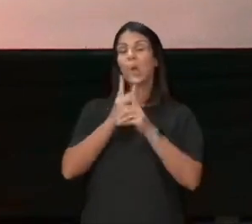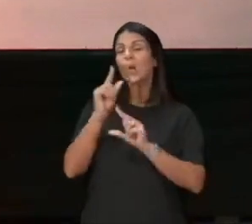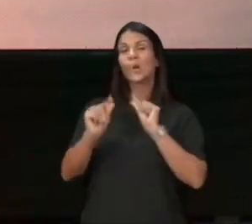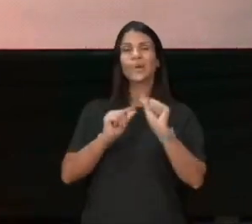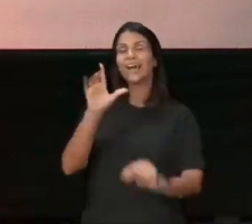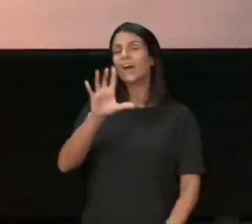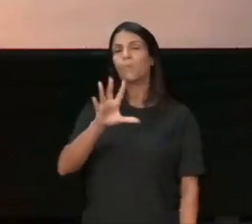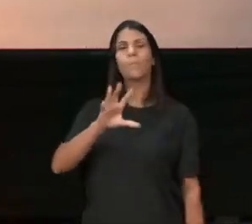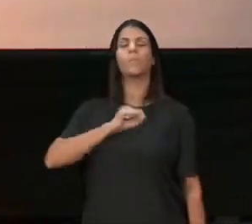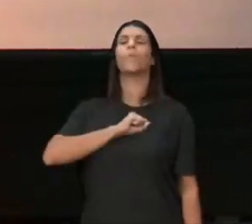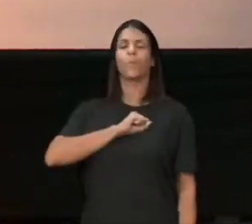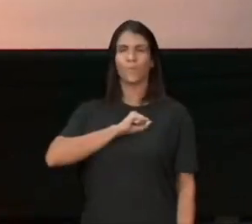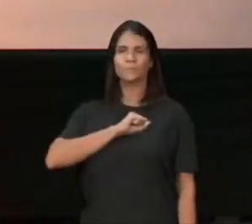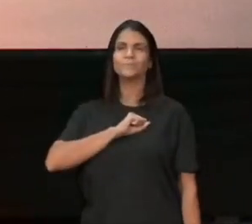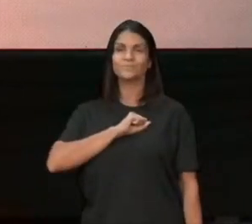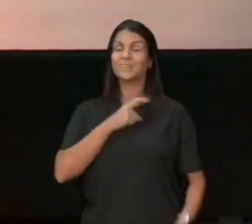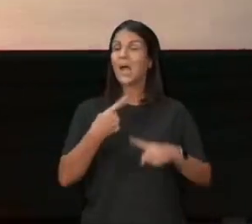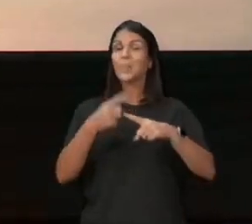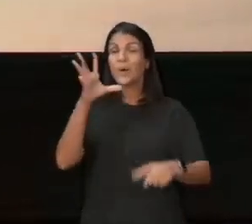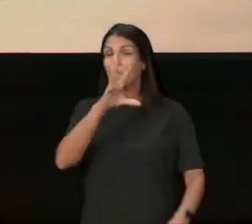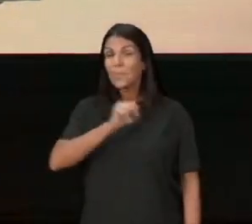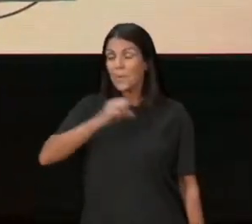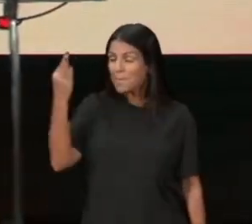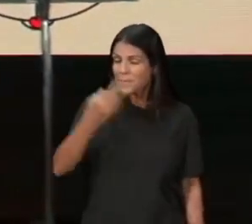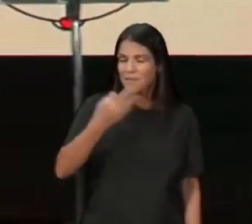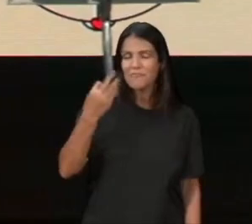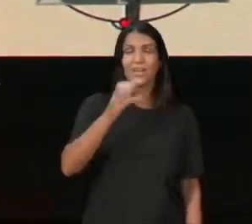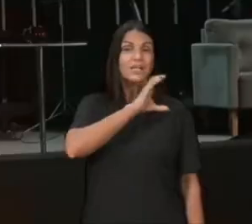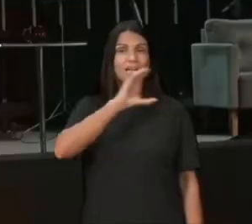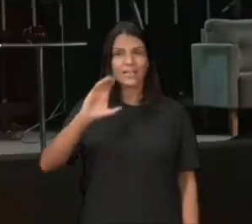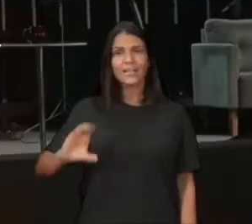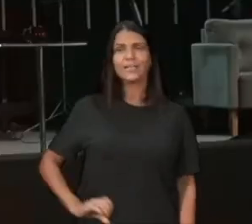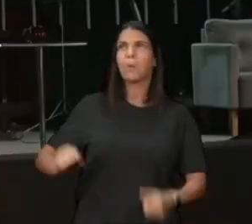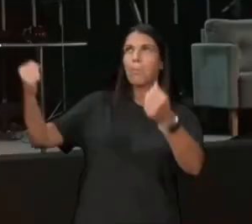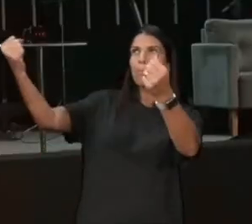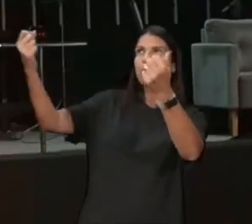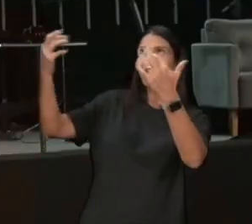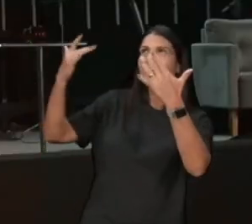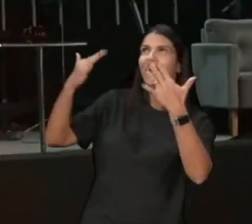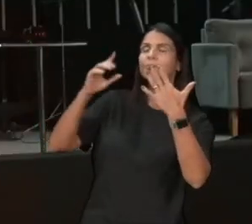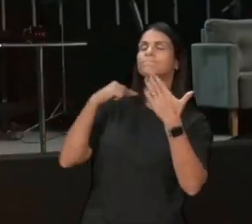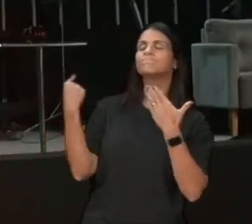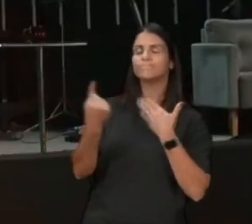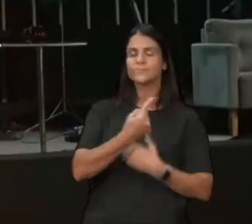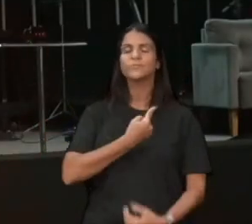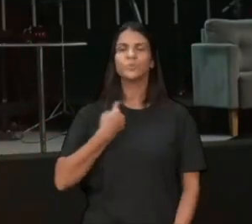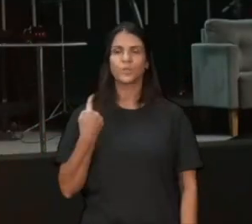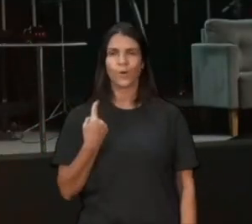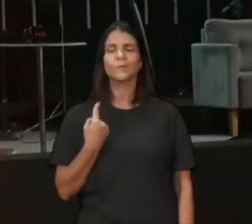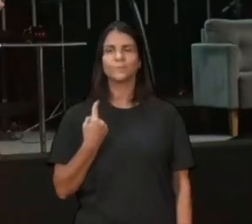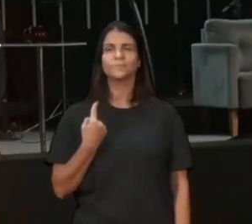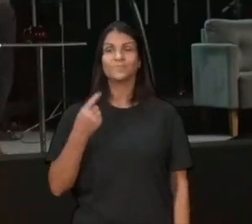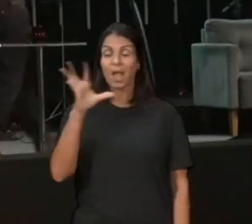porque, o amor perfeito de Cristo, foi derramado sobre nós, diz 2 Coríntios, o amor